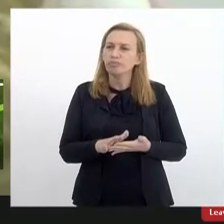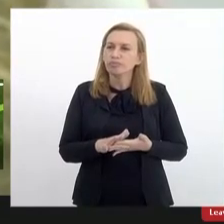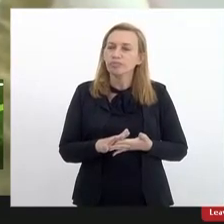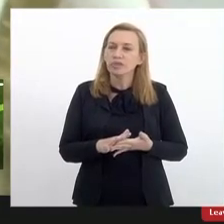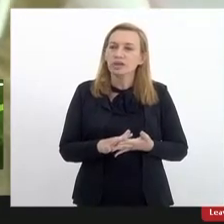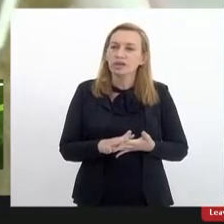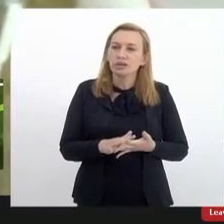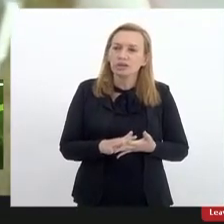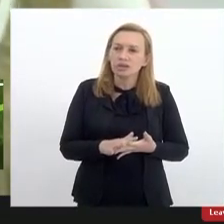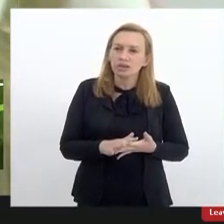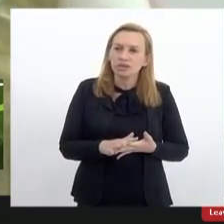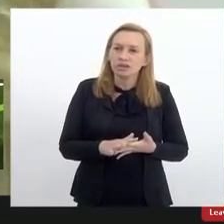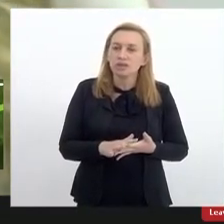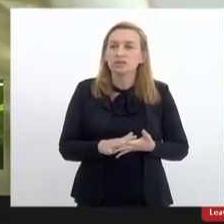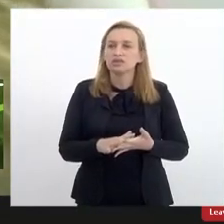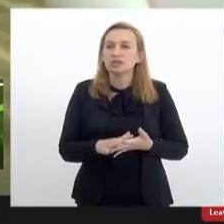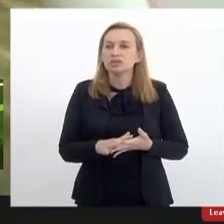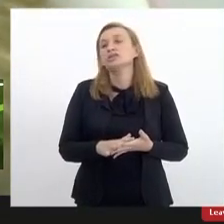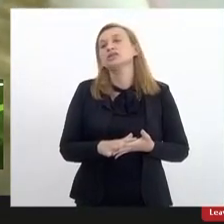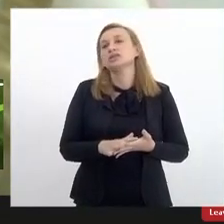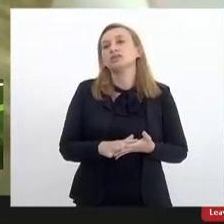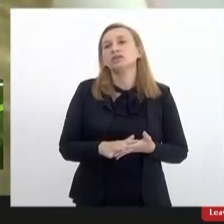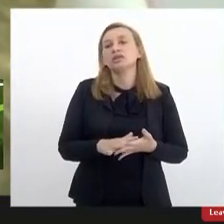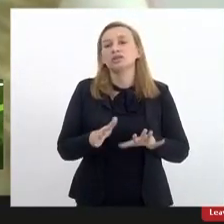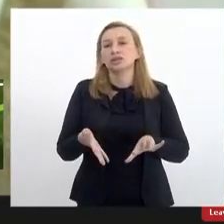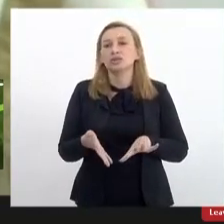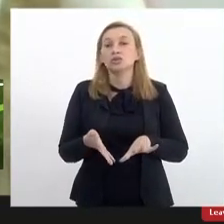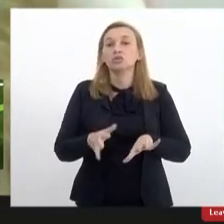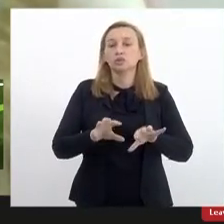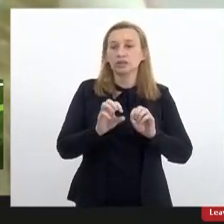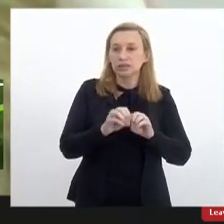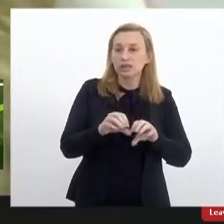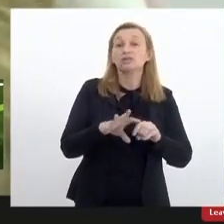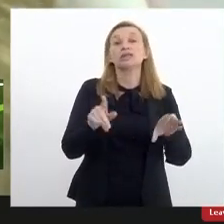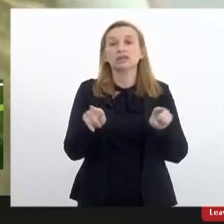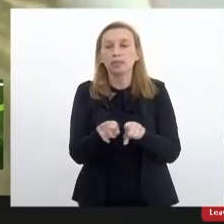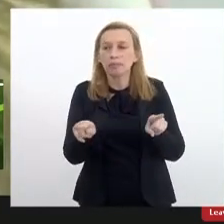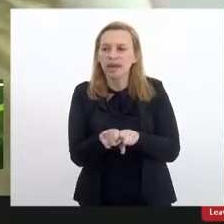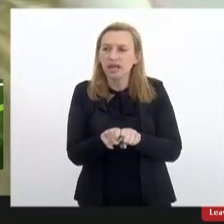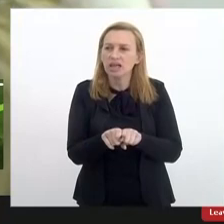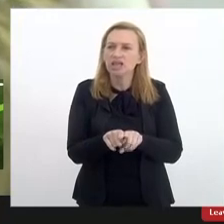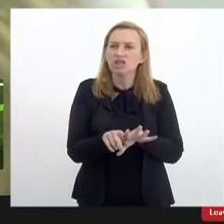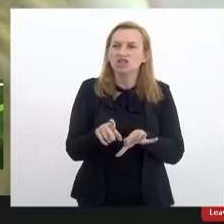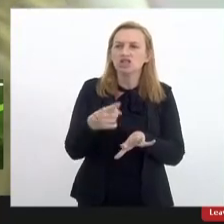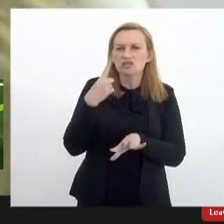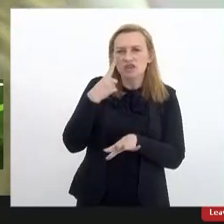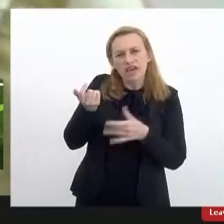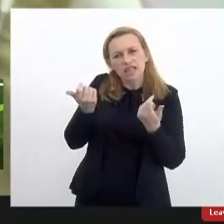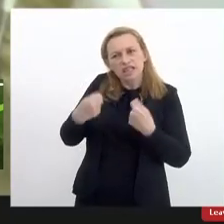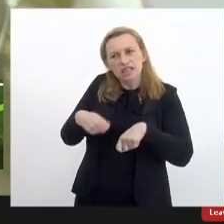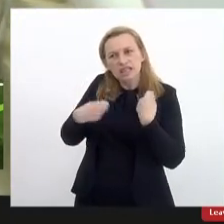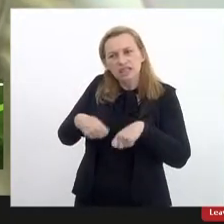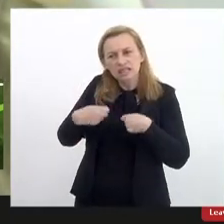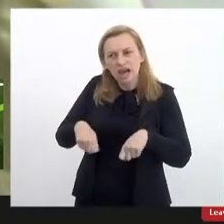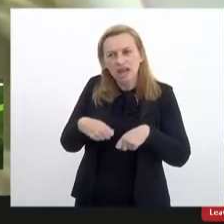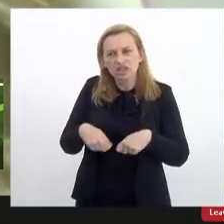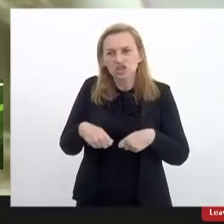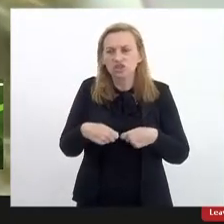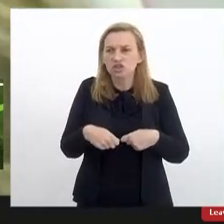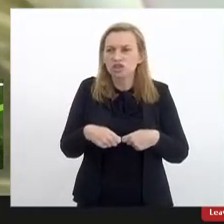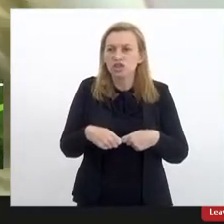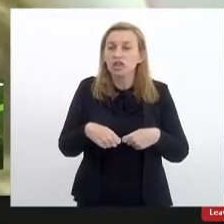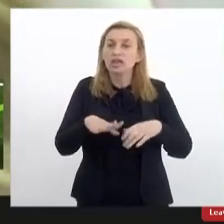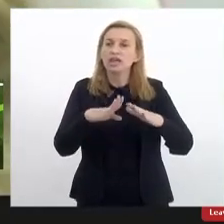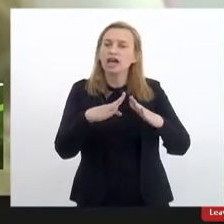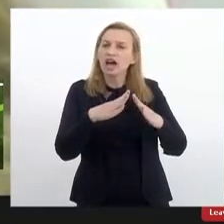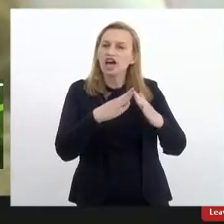a essa regulamentação do ensino híbrido sobretudo também a gente vê a necessidade de pedir que as